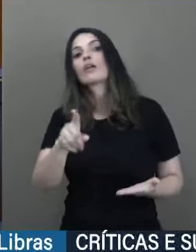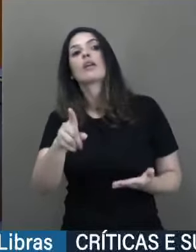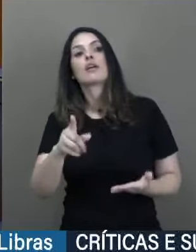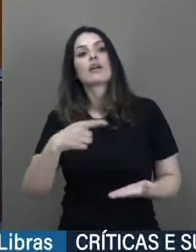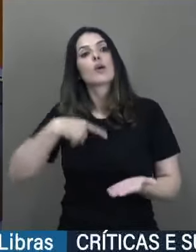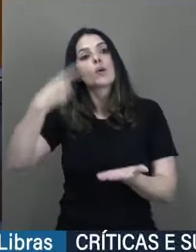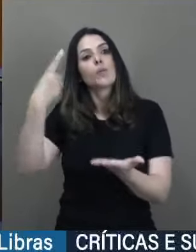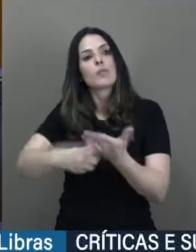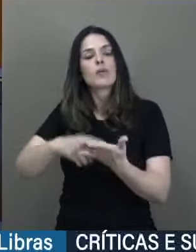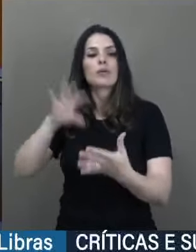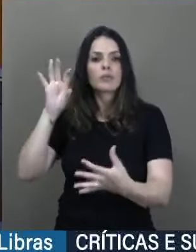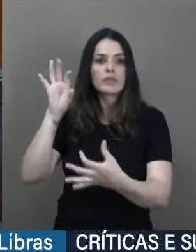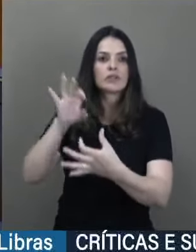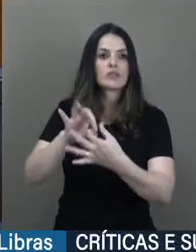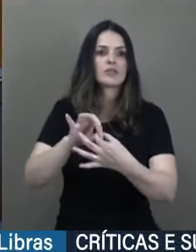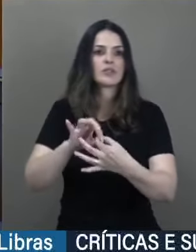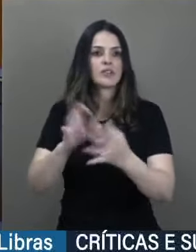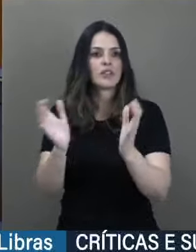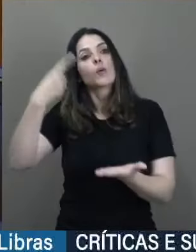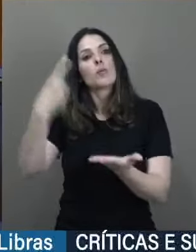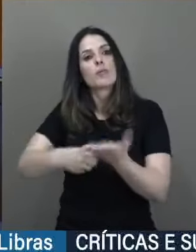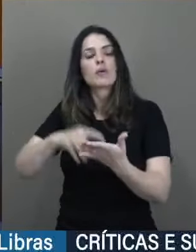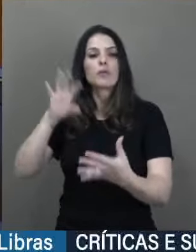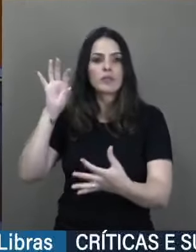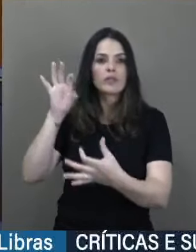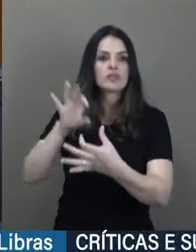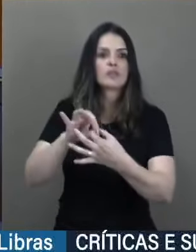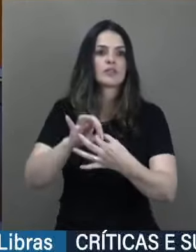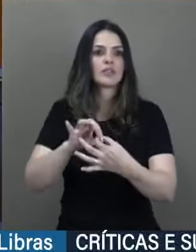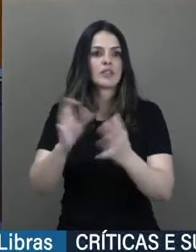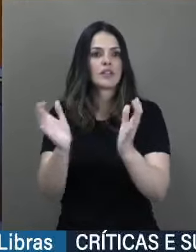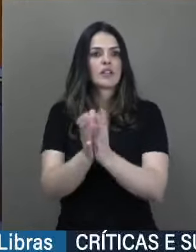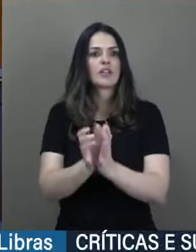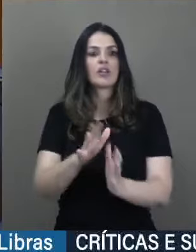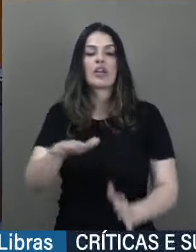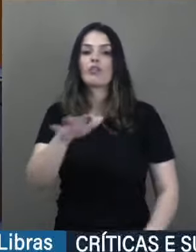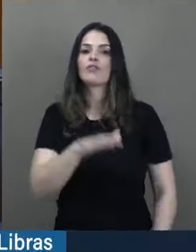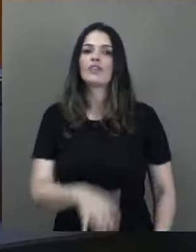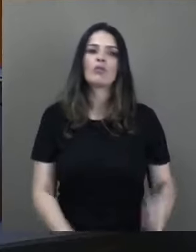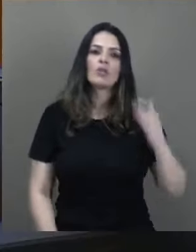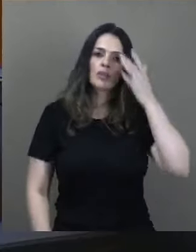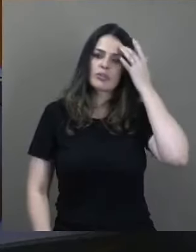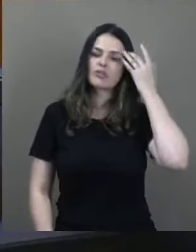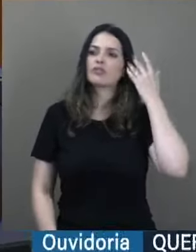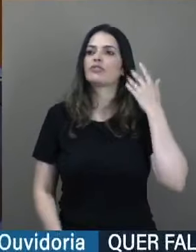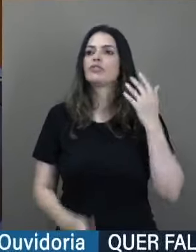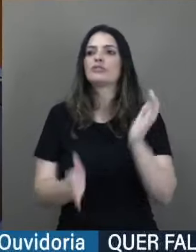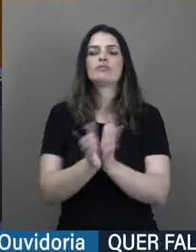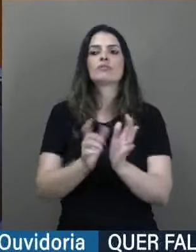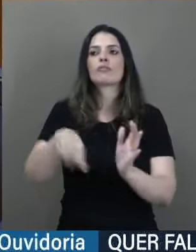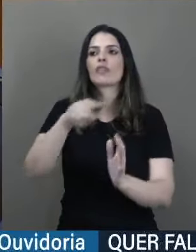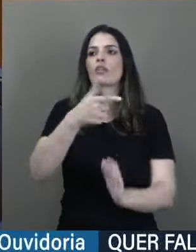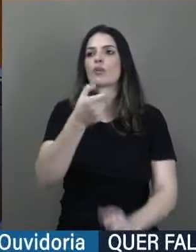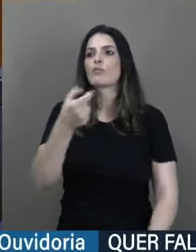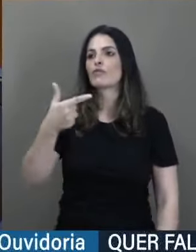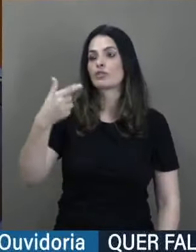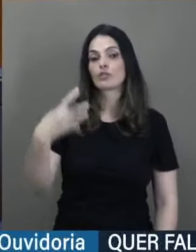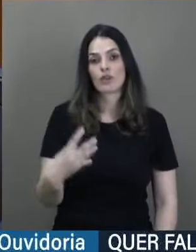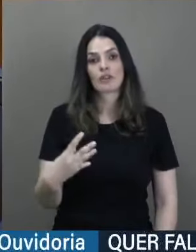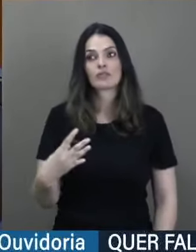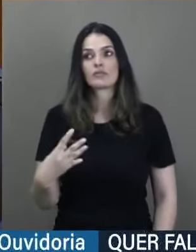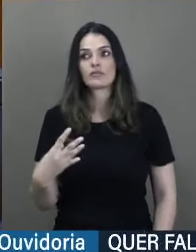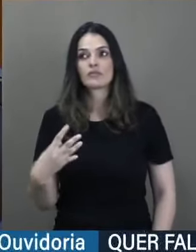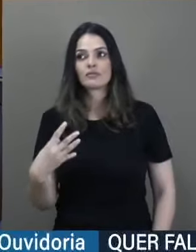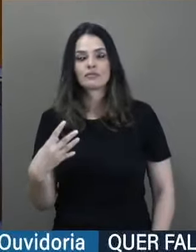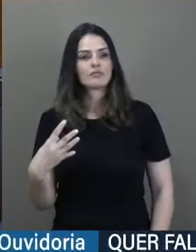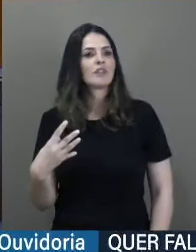Reitero o nosso compromisso com a pauta socioeconômica para 2024. O